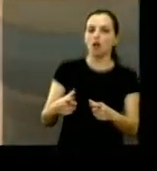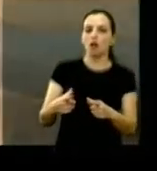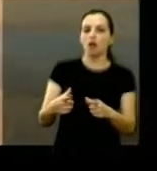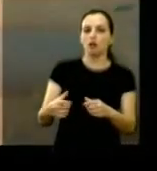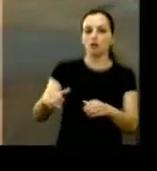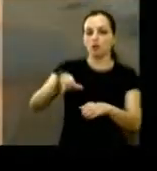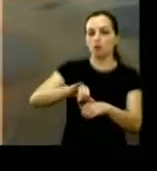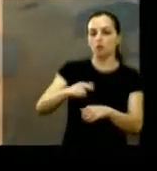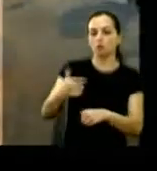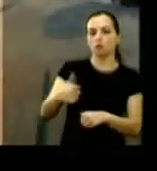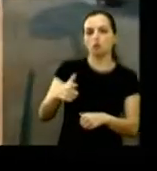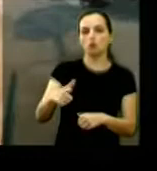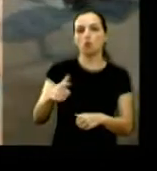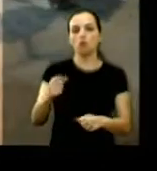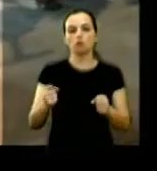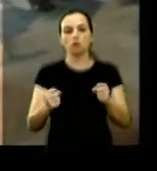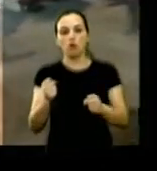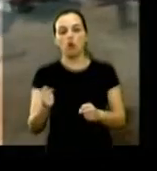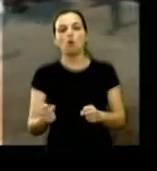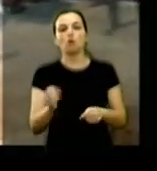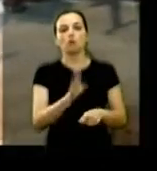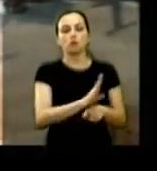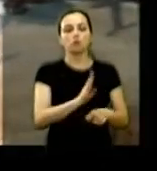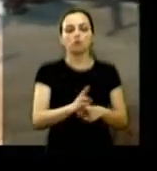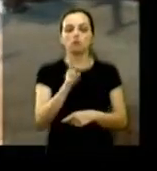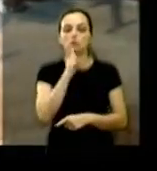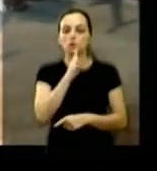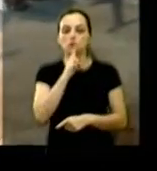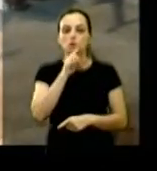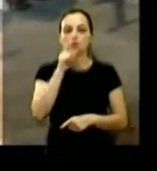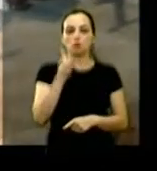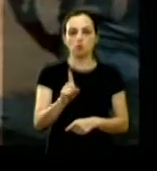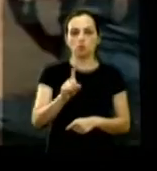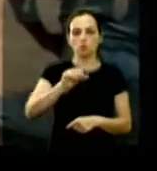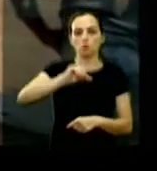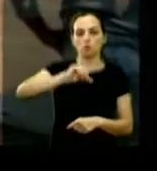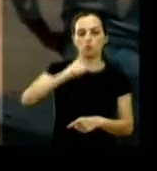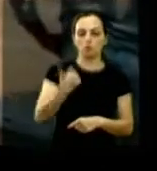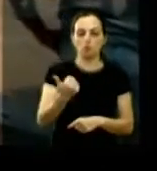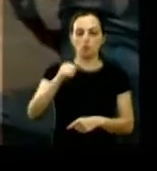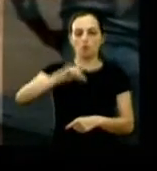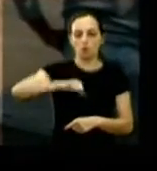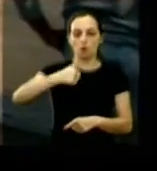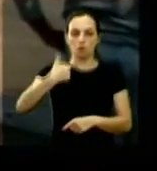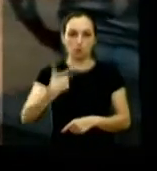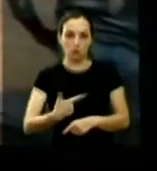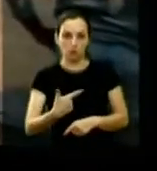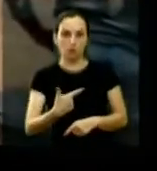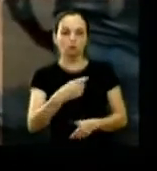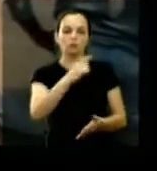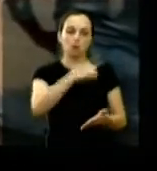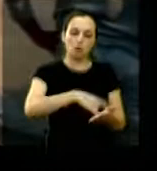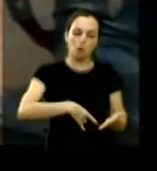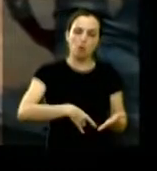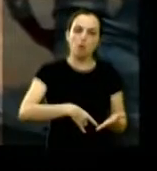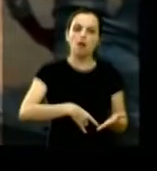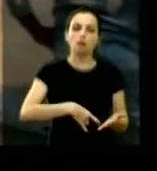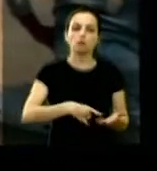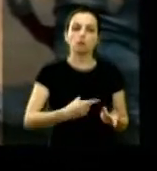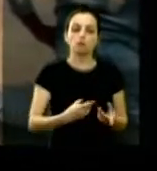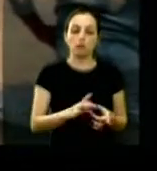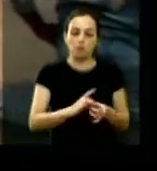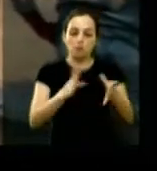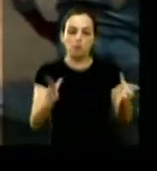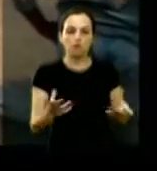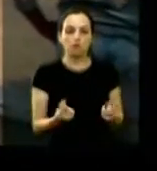serviço móvel de atendimento de urgência 192 podem entrar com documentos para qualificação e liberação de verba